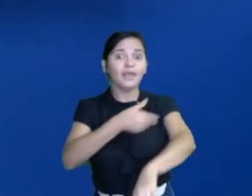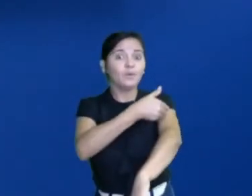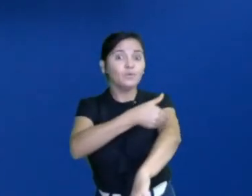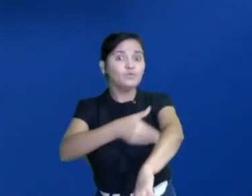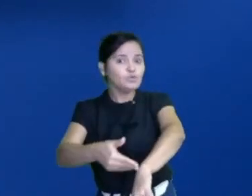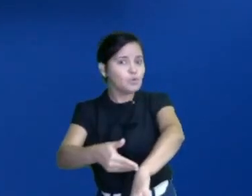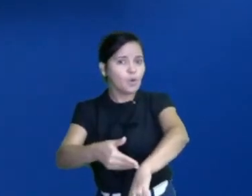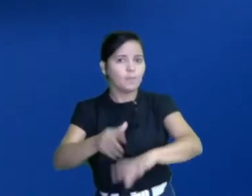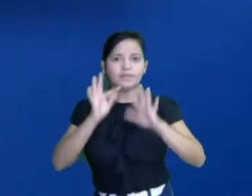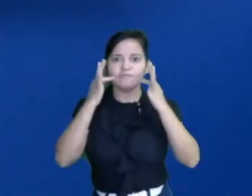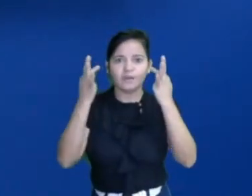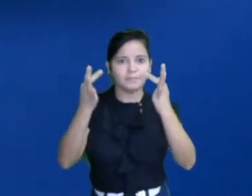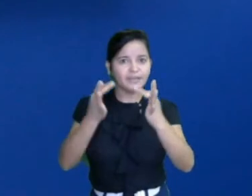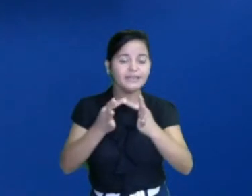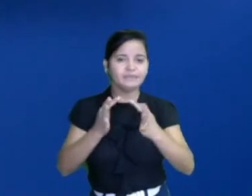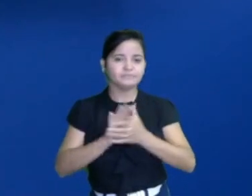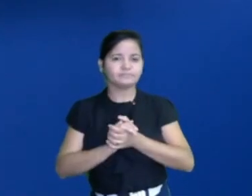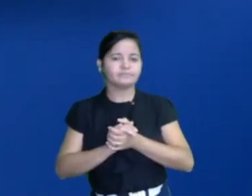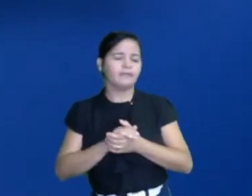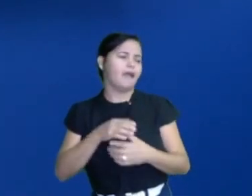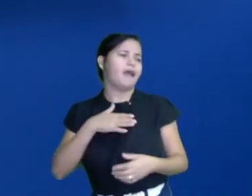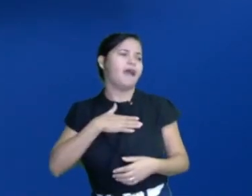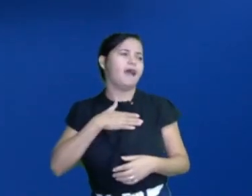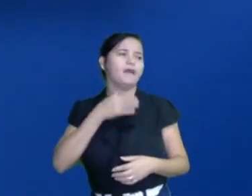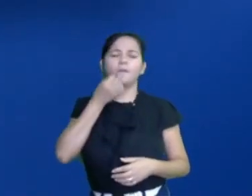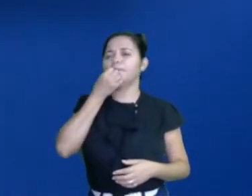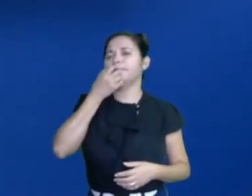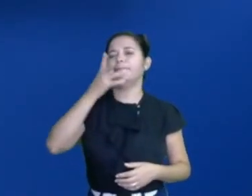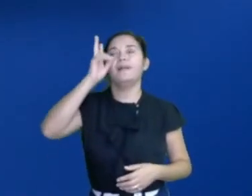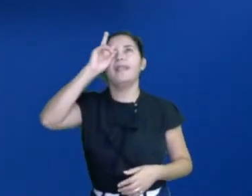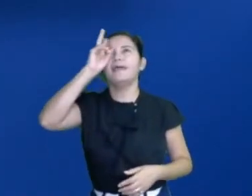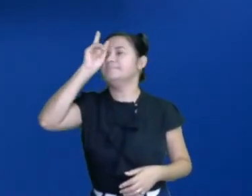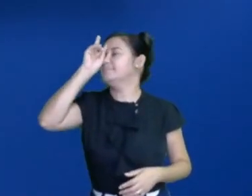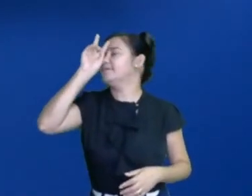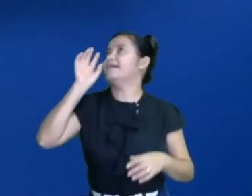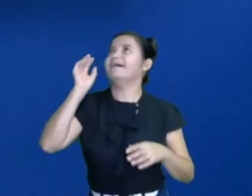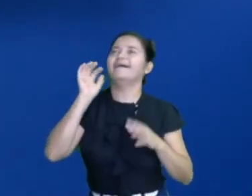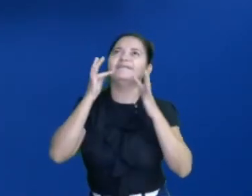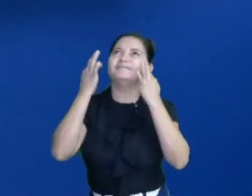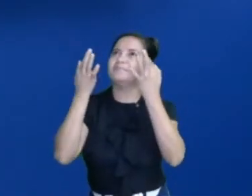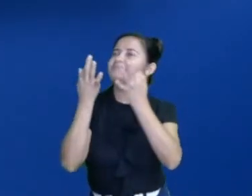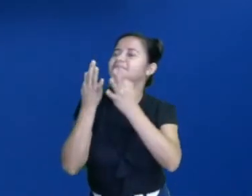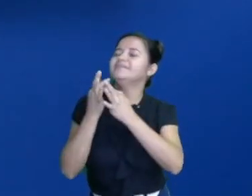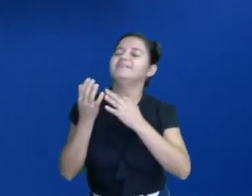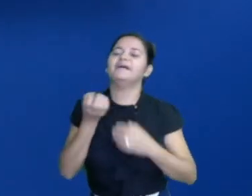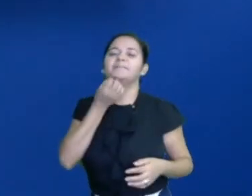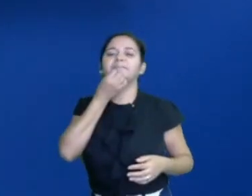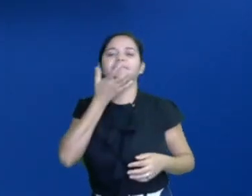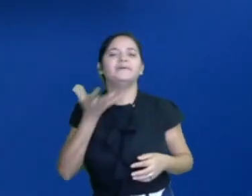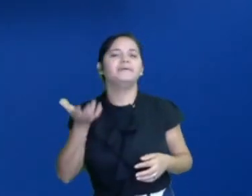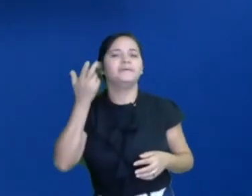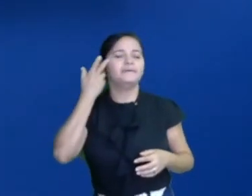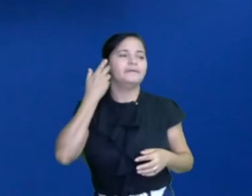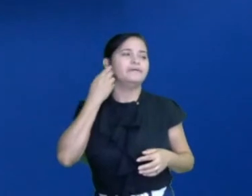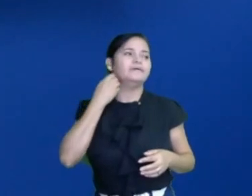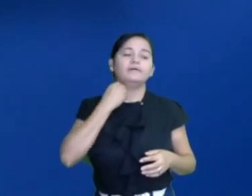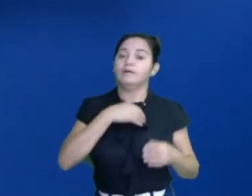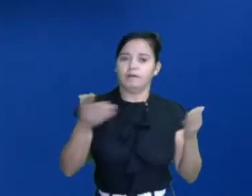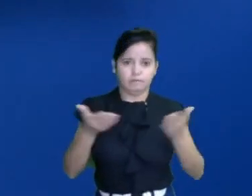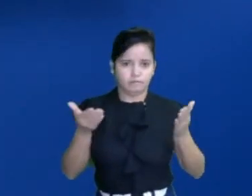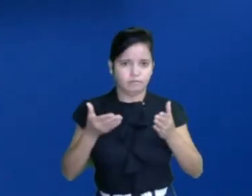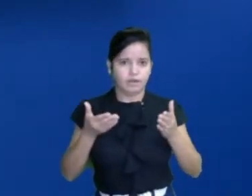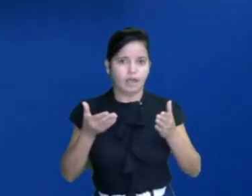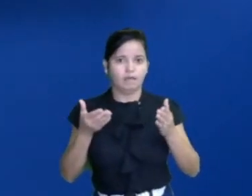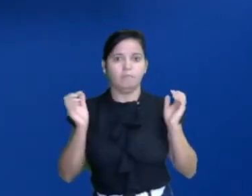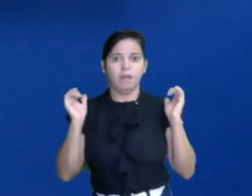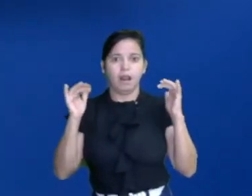da família. Ah, como é bom relembrar aqueles momentos em família, não é? Ó, não vai aglomerar agora, tá?